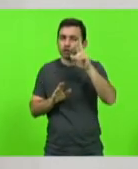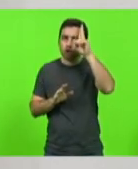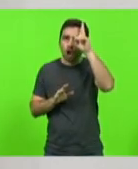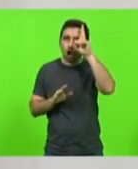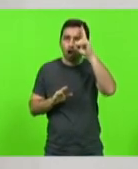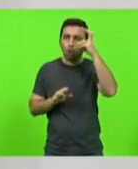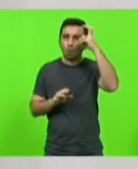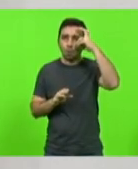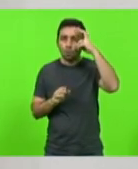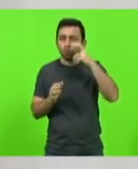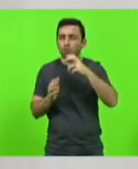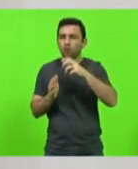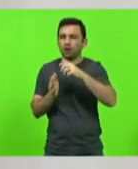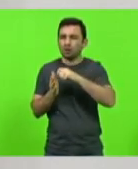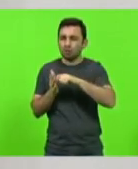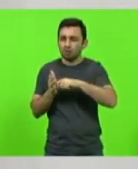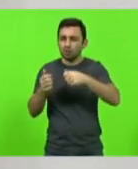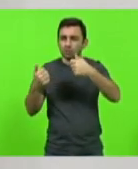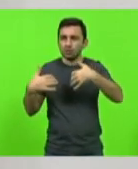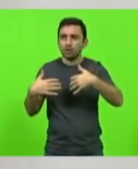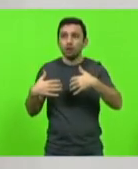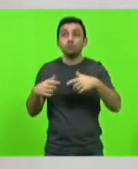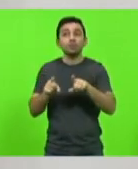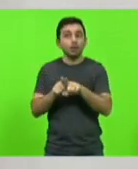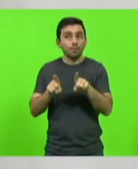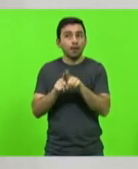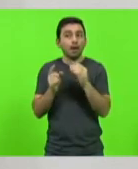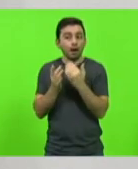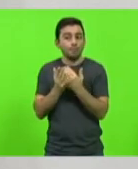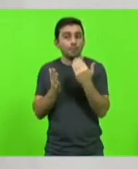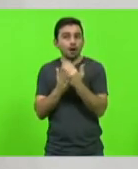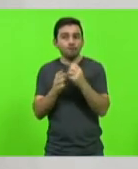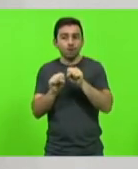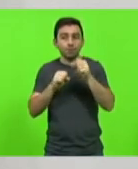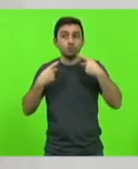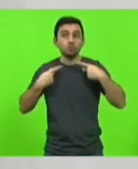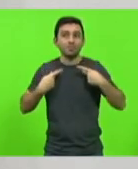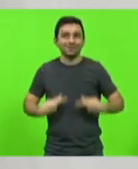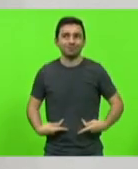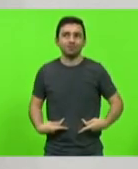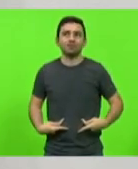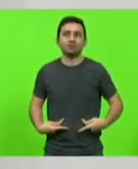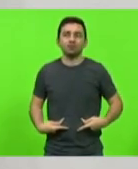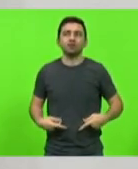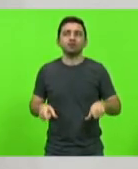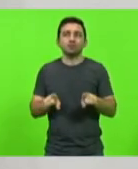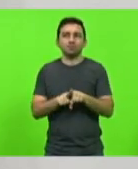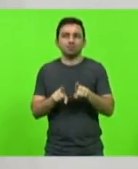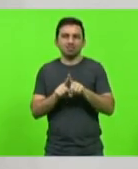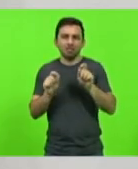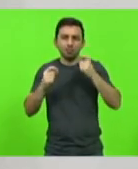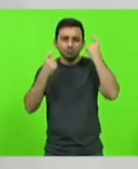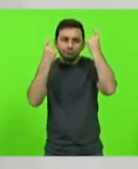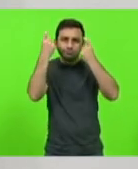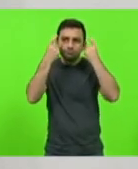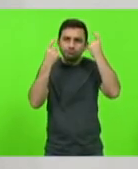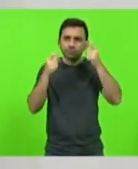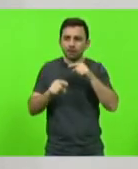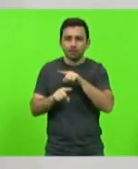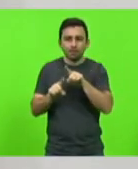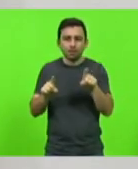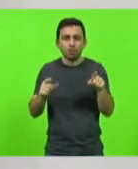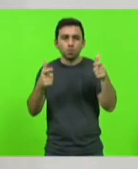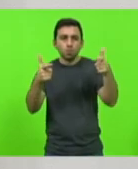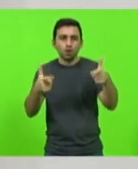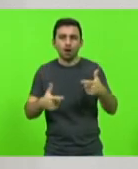mas também com uma formação humana e estejam preocupados com o ambiente